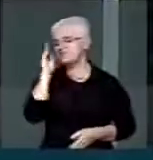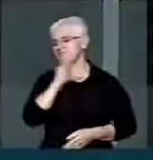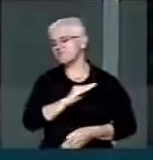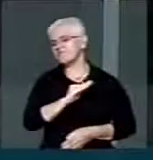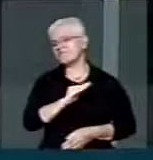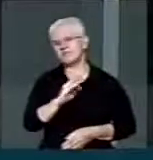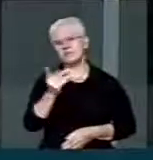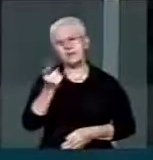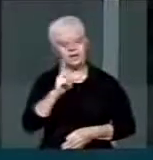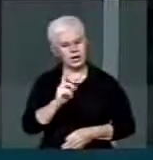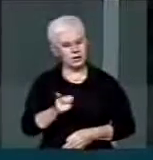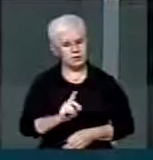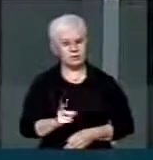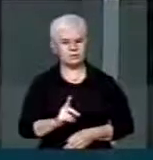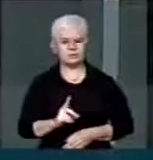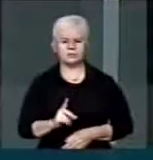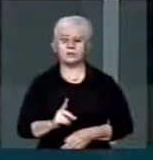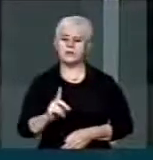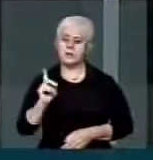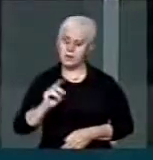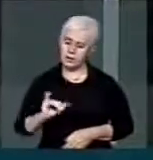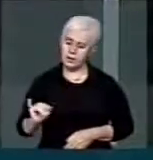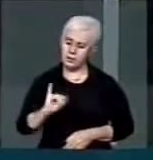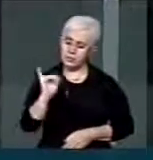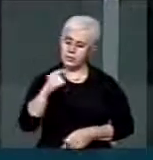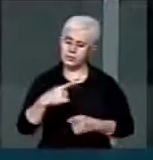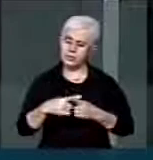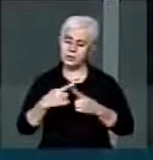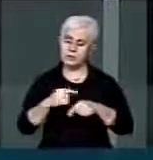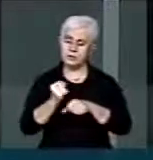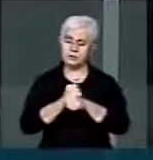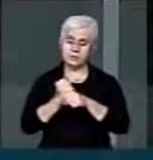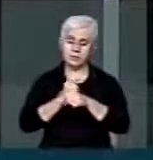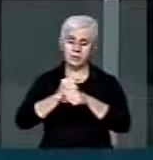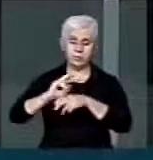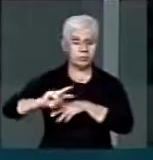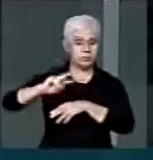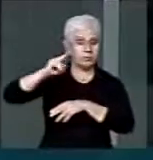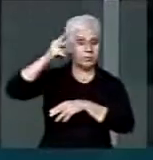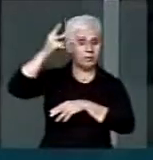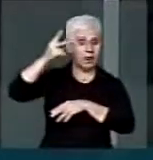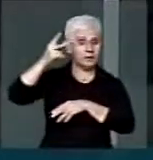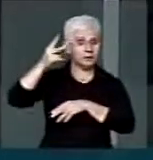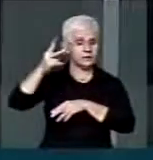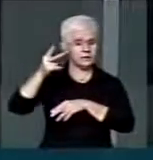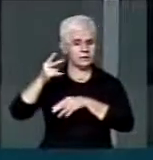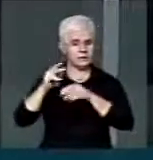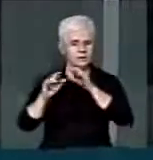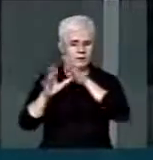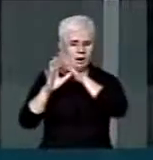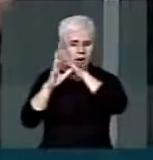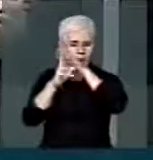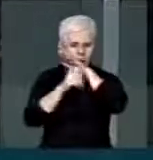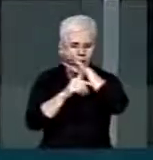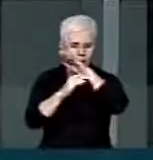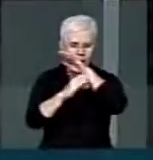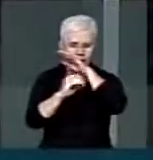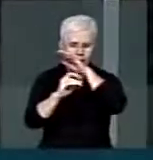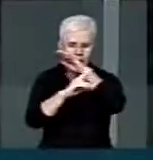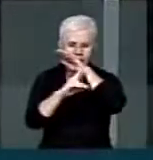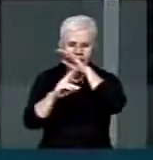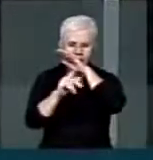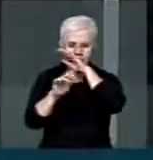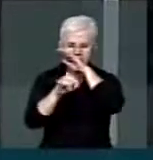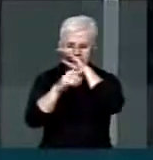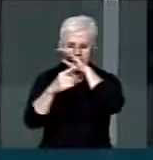De maneira que o aumento da pena, por si só, nos casos de corrupção ativa